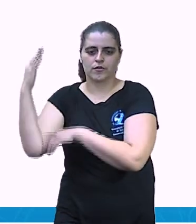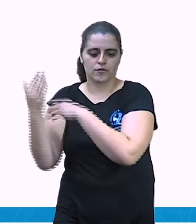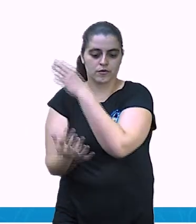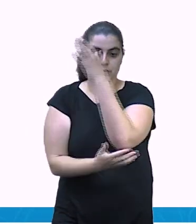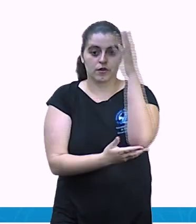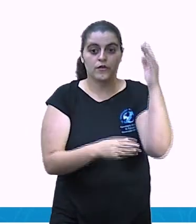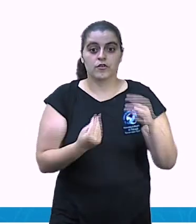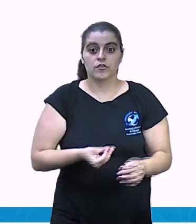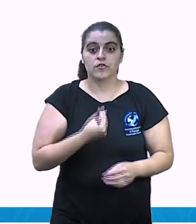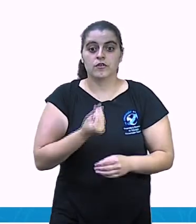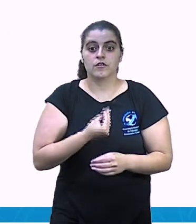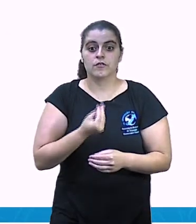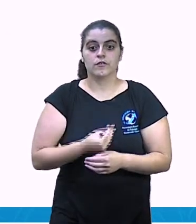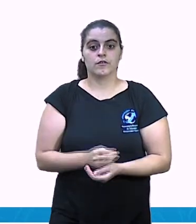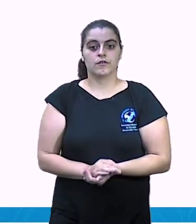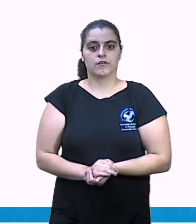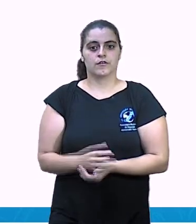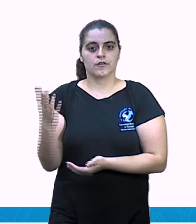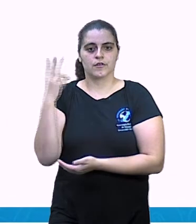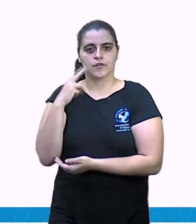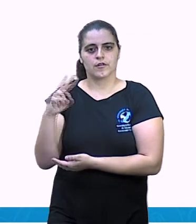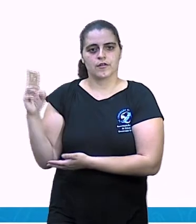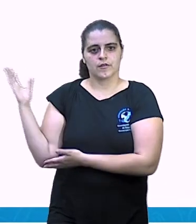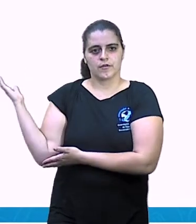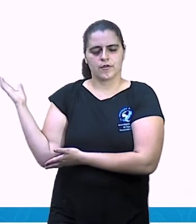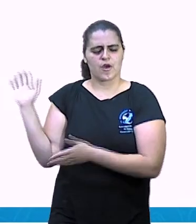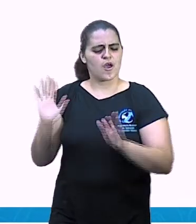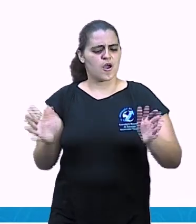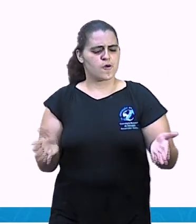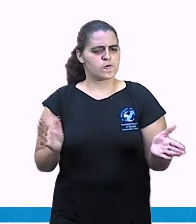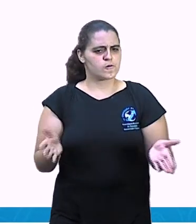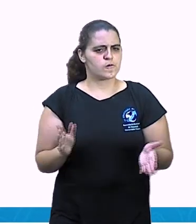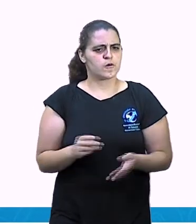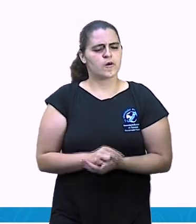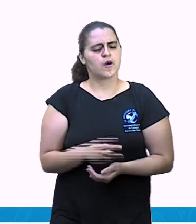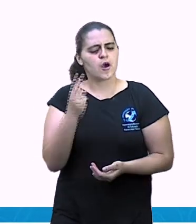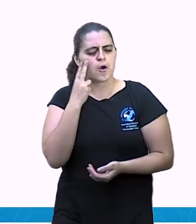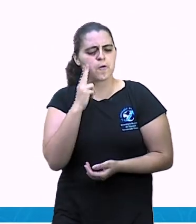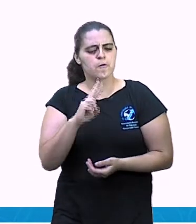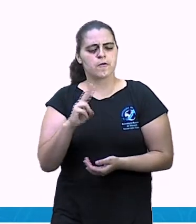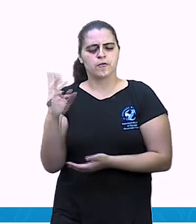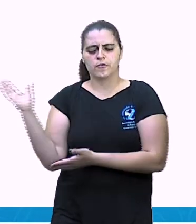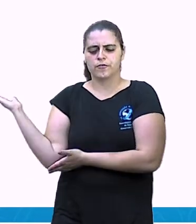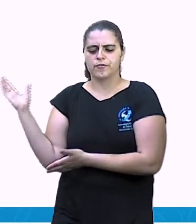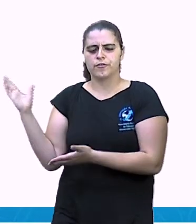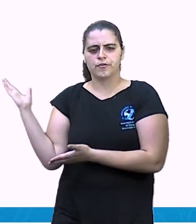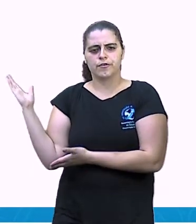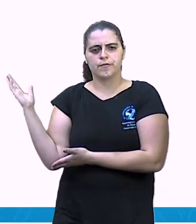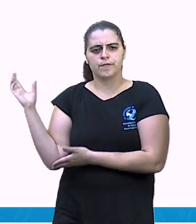e fenômeno da natureza. Agora, analise essa frase aqui, ó.